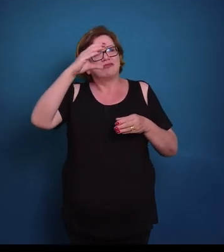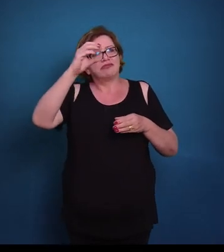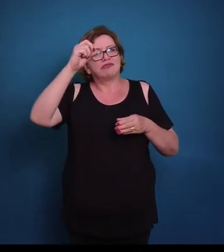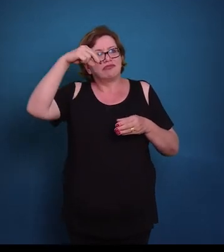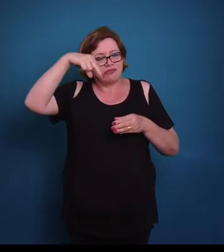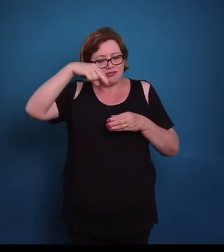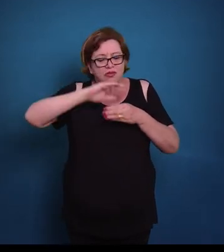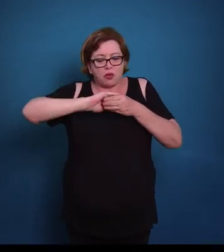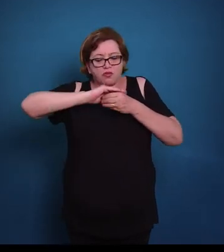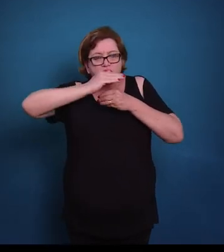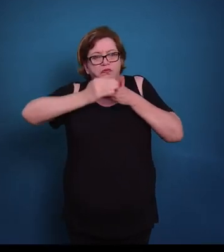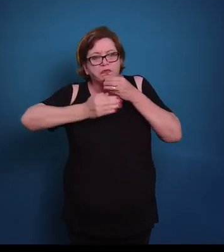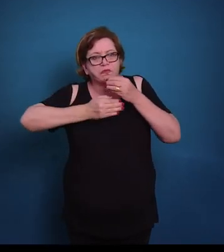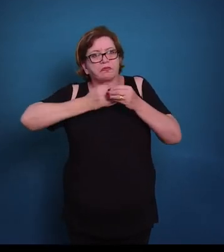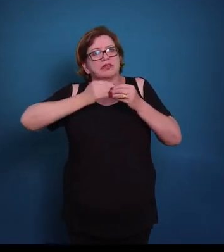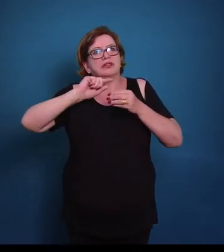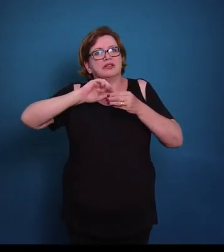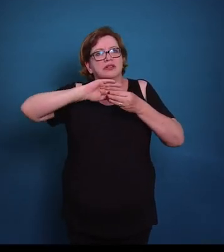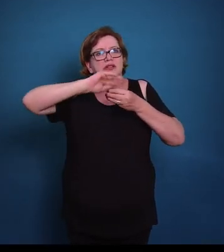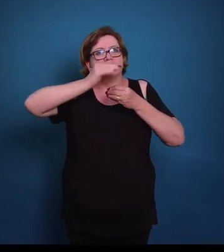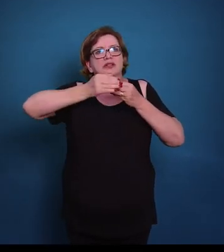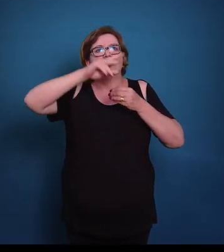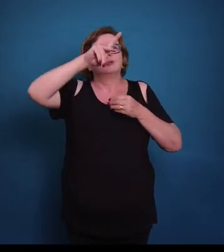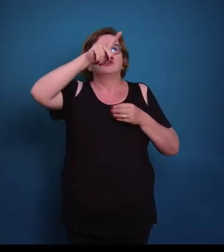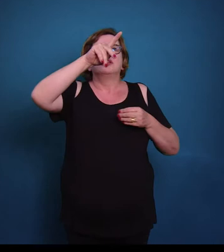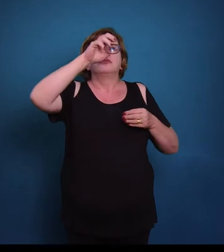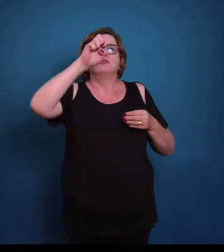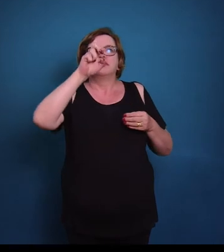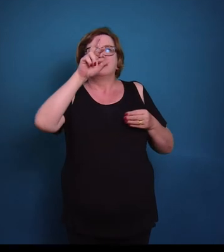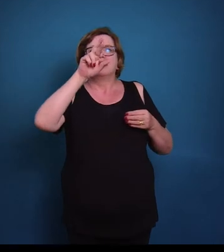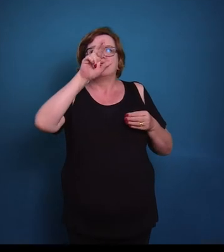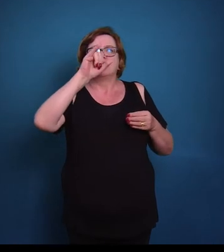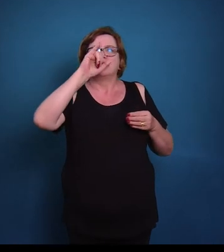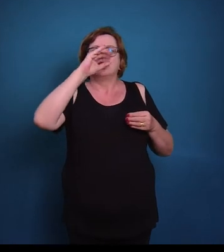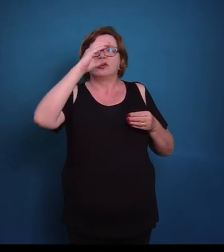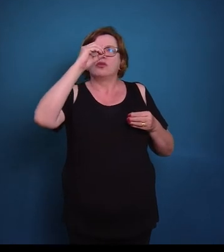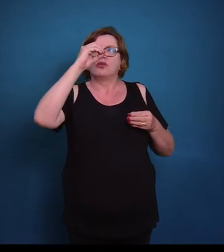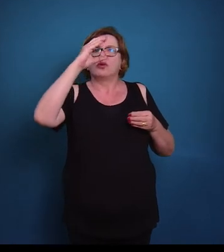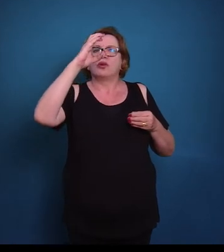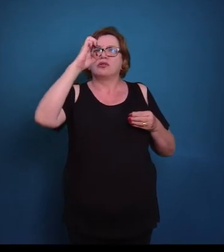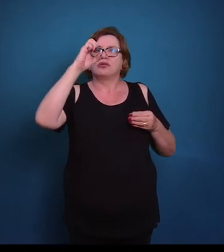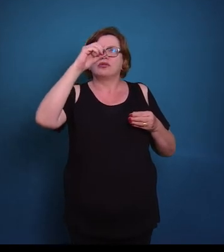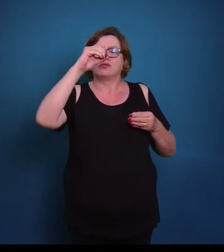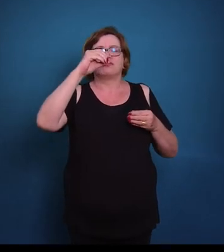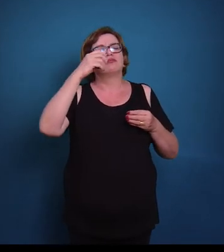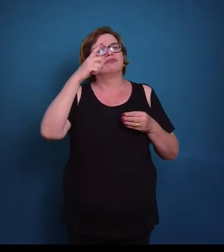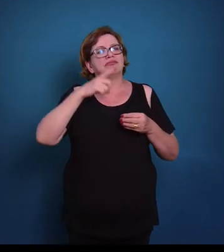Então a parte externa nós chamamos de periósteo e a parte interna nós chamamos de endósteo.